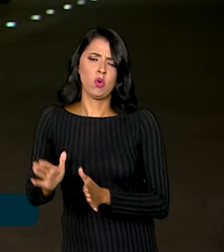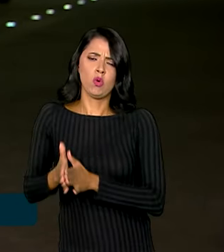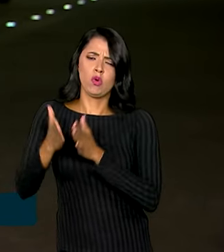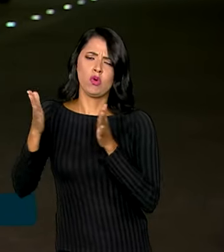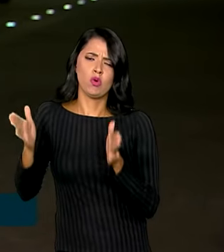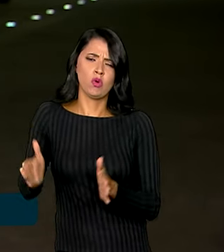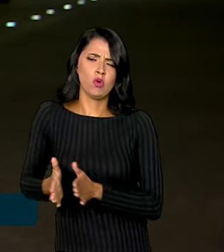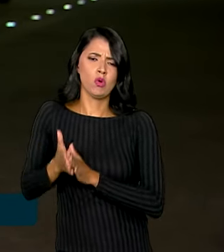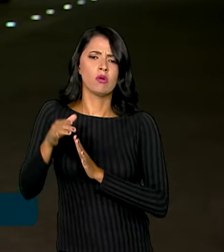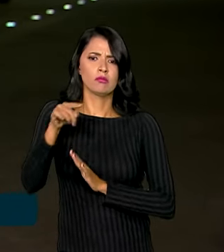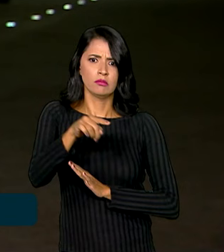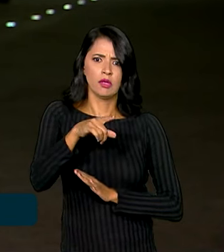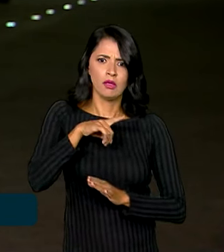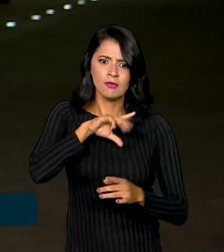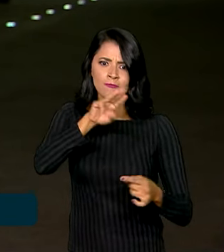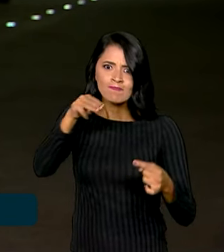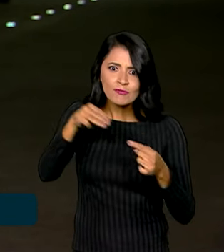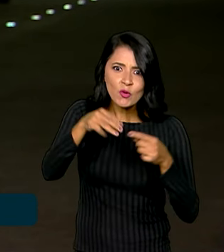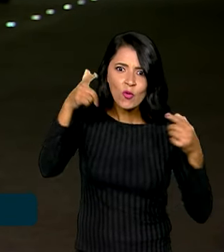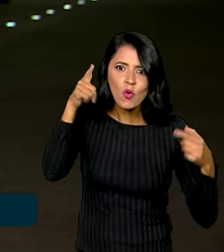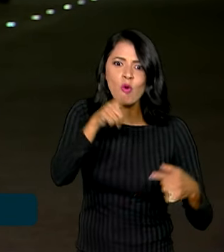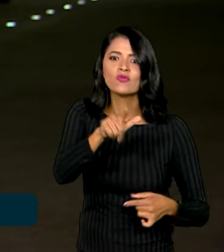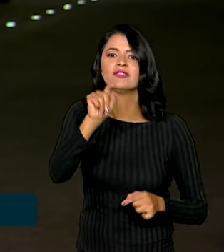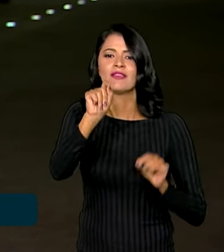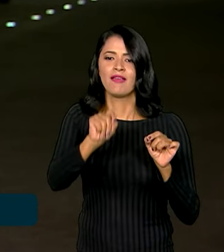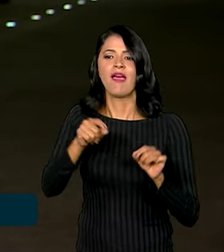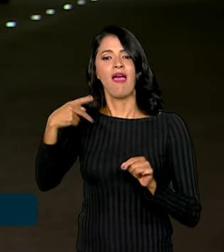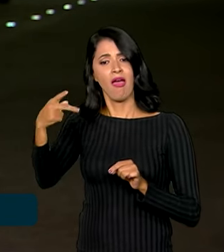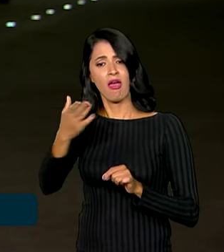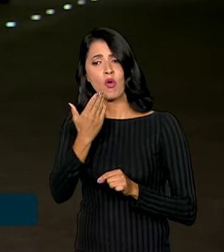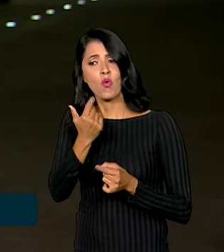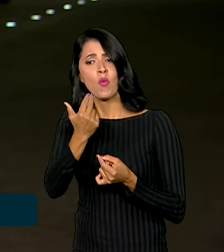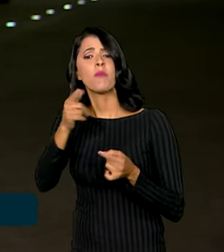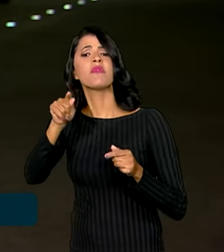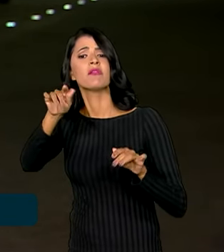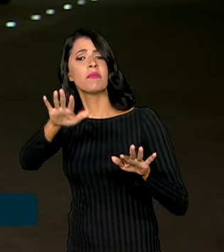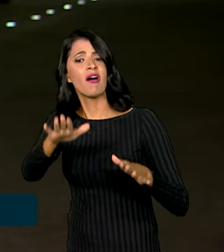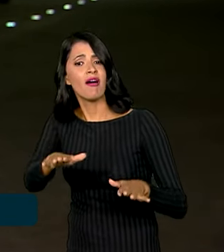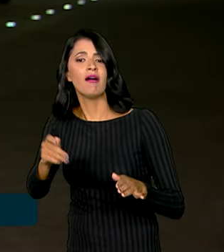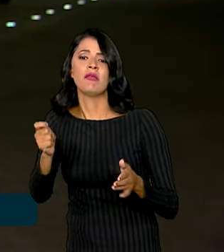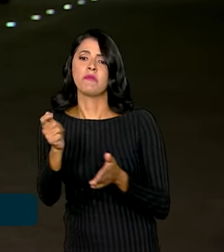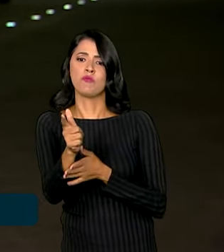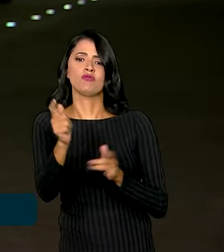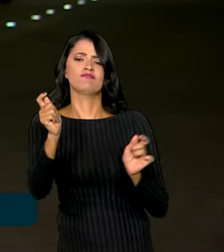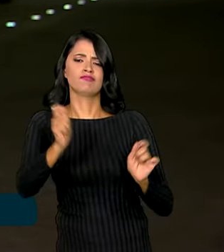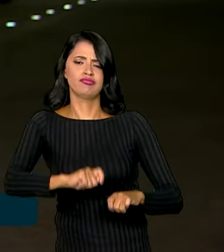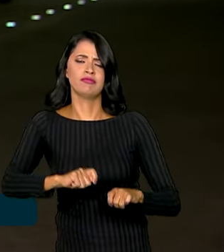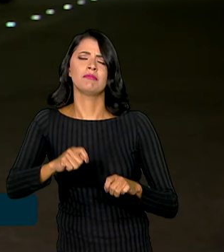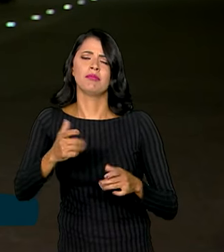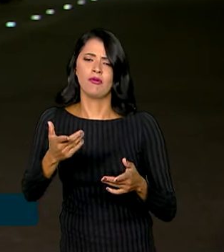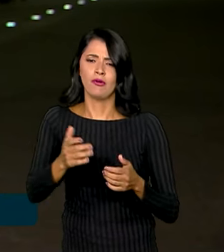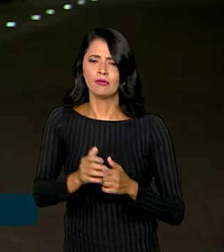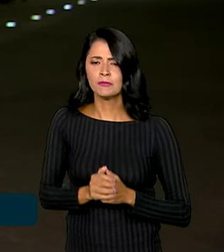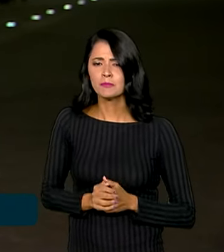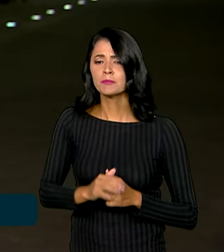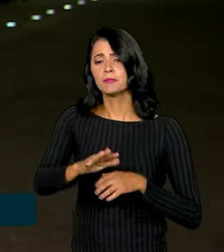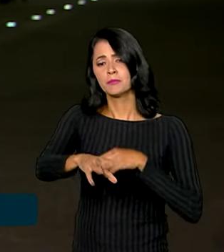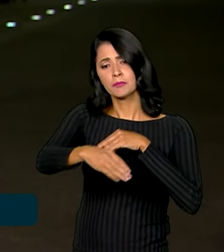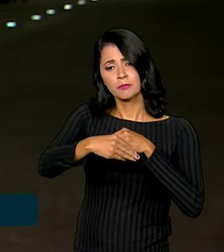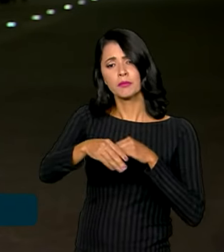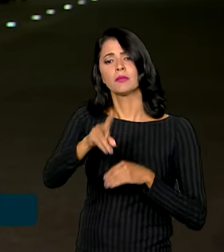ao atingir a meta, significa comida mais barata e mais poder de compra. E completou, ao defender